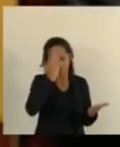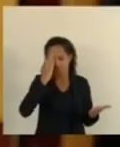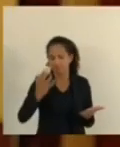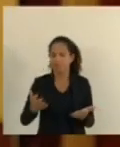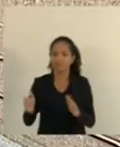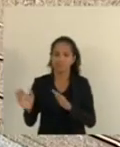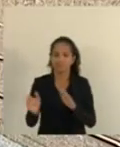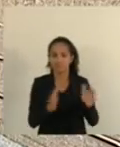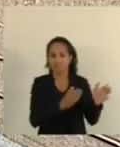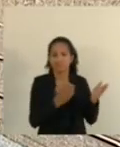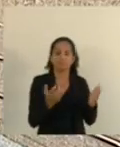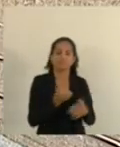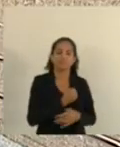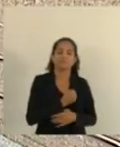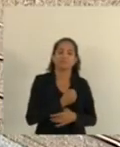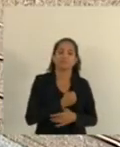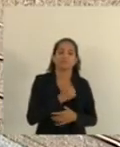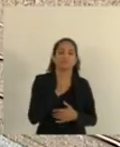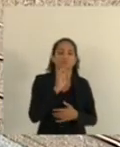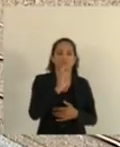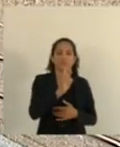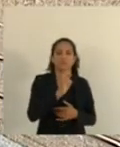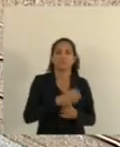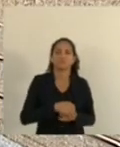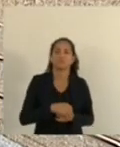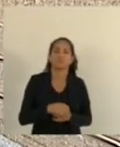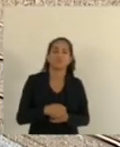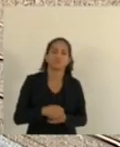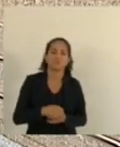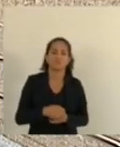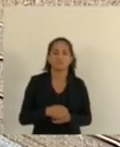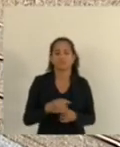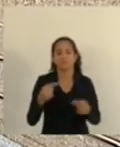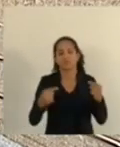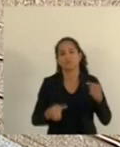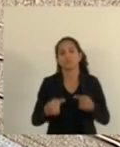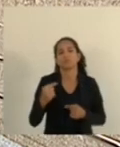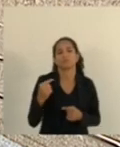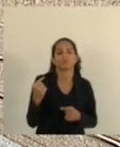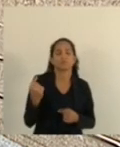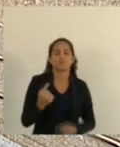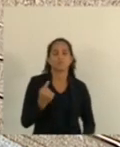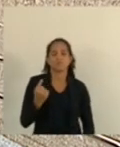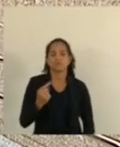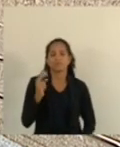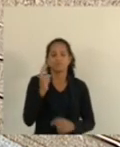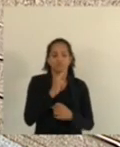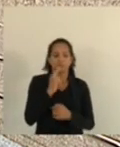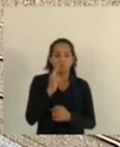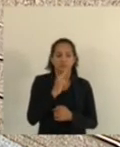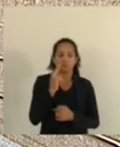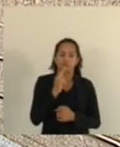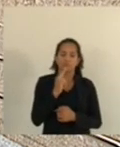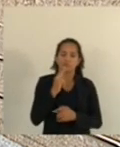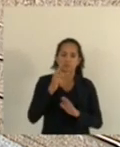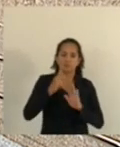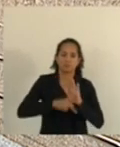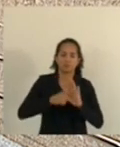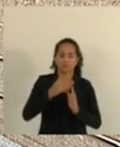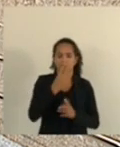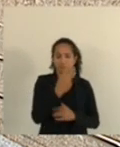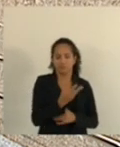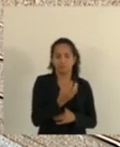para O item de número 5 Discussão única Em regime de urgência Do projeto de lei De número